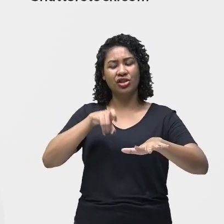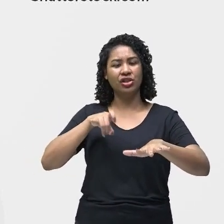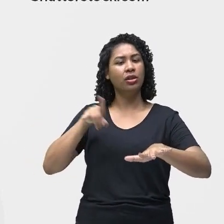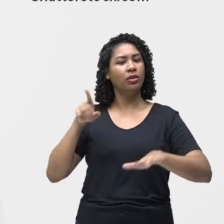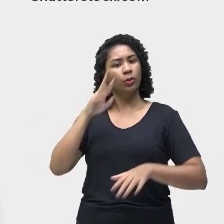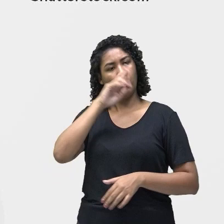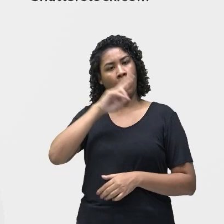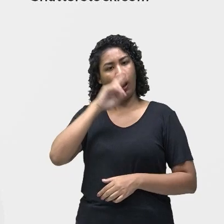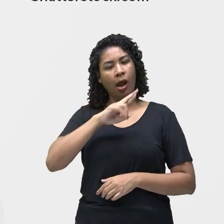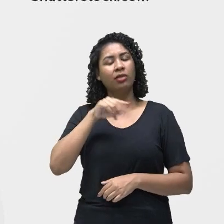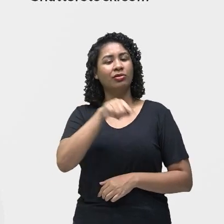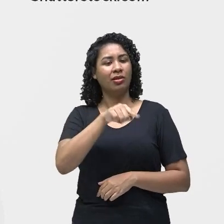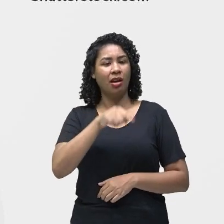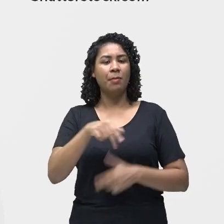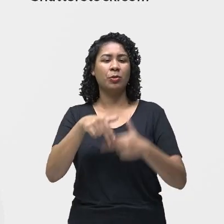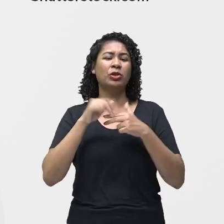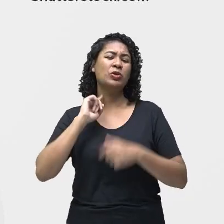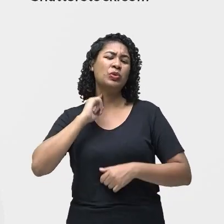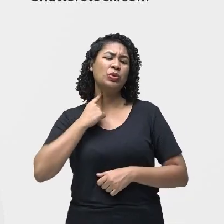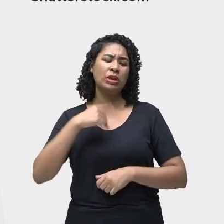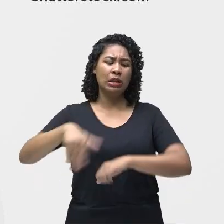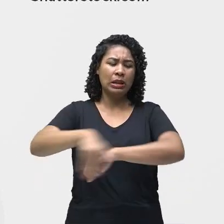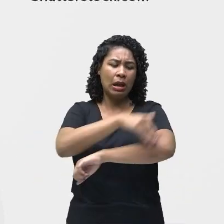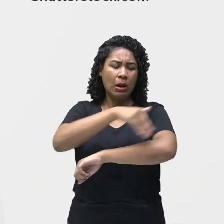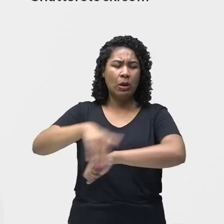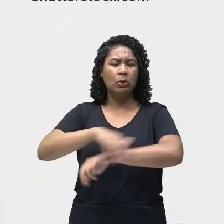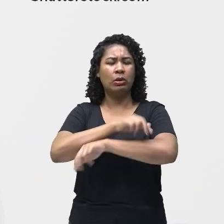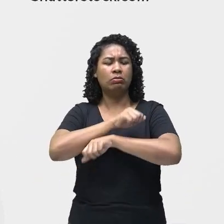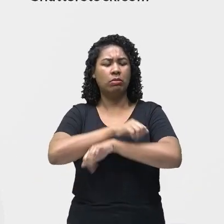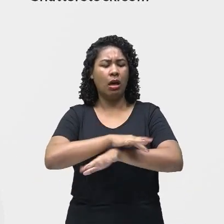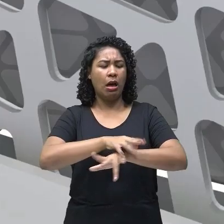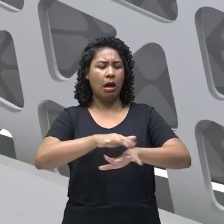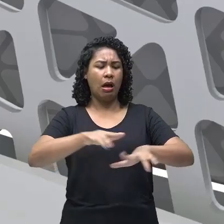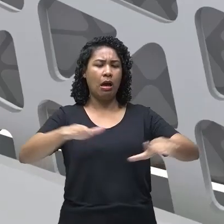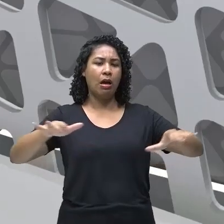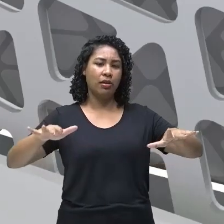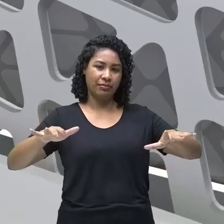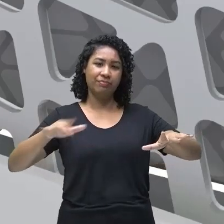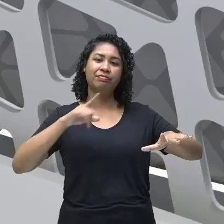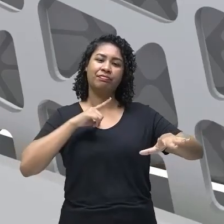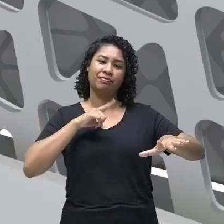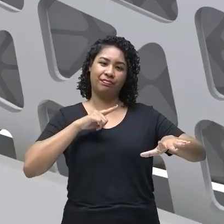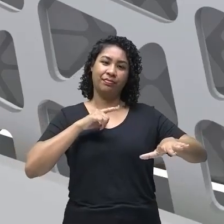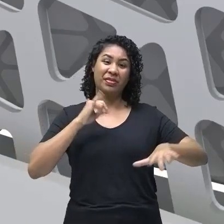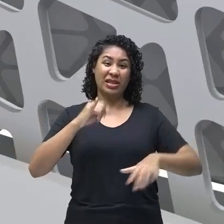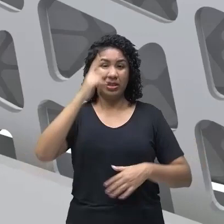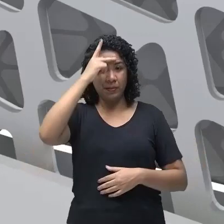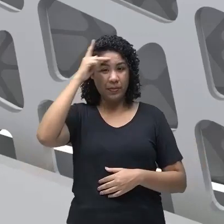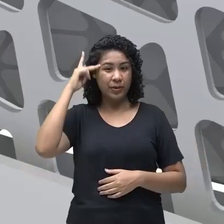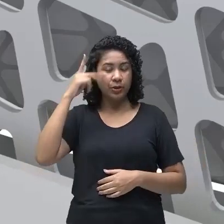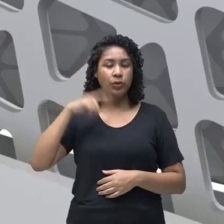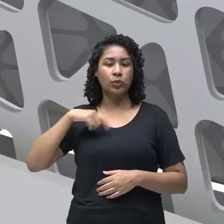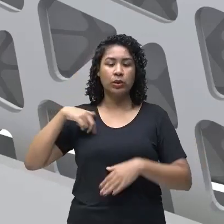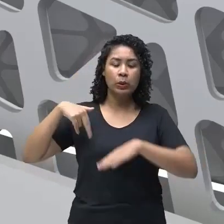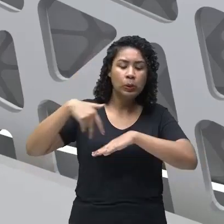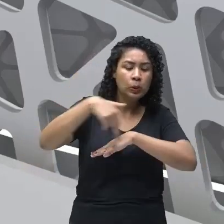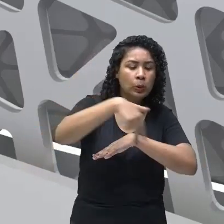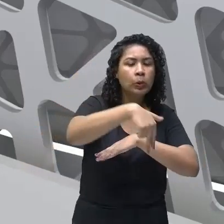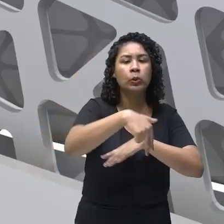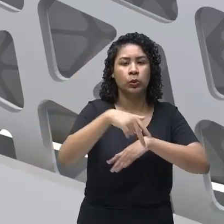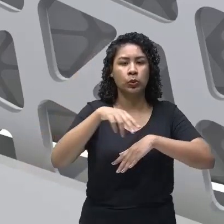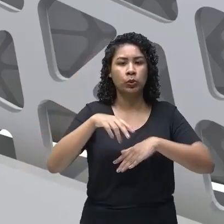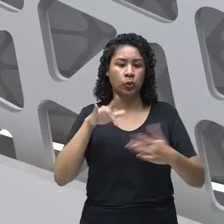sujeira de esgoto, traz toda a sujeira de rua. E esse vírus fica aí no meio da enchente. Se a pessoa tem contato com essa água